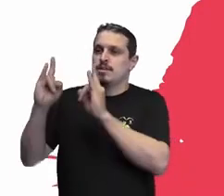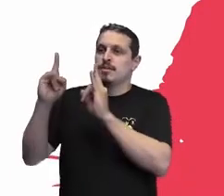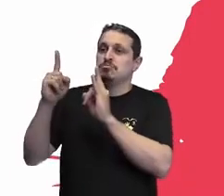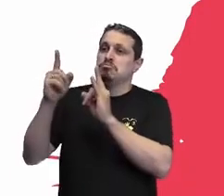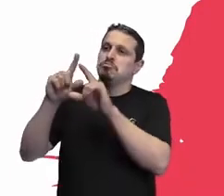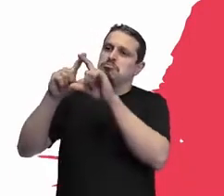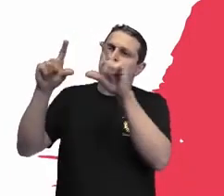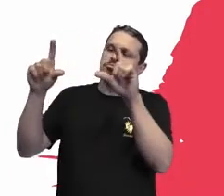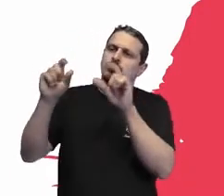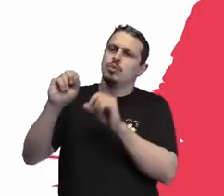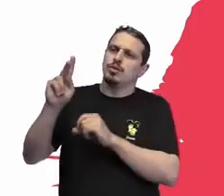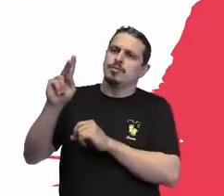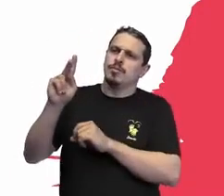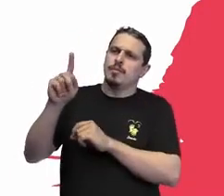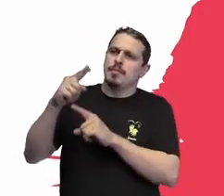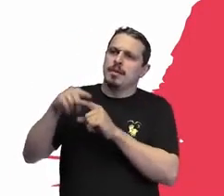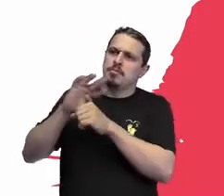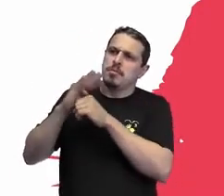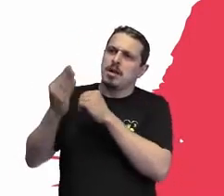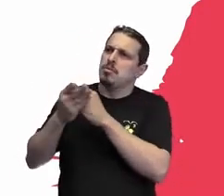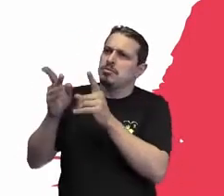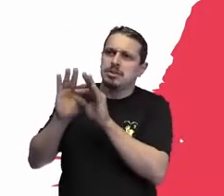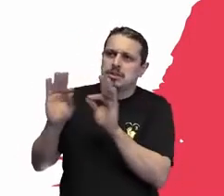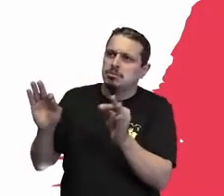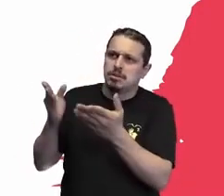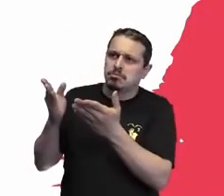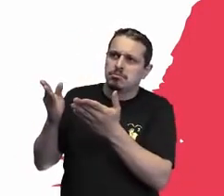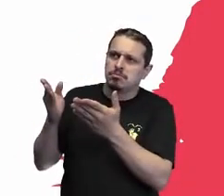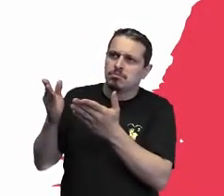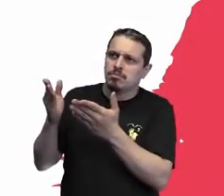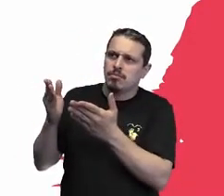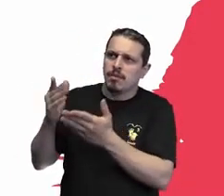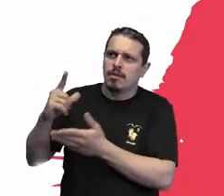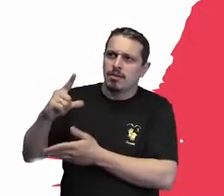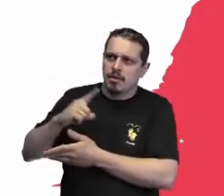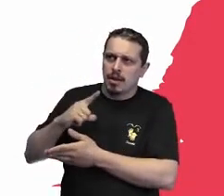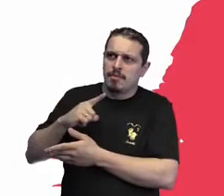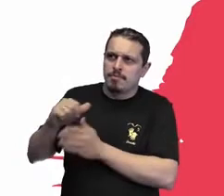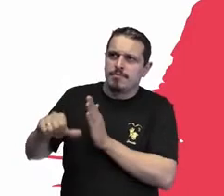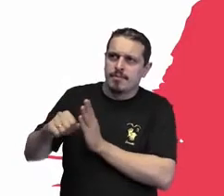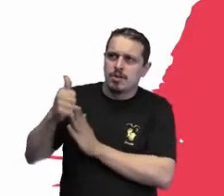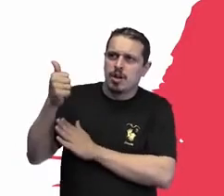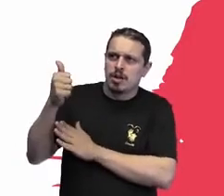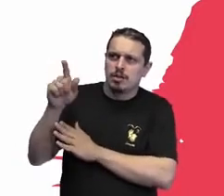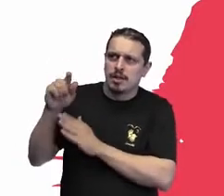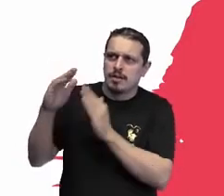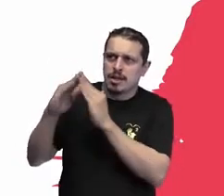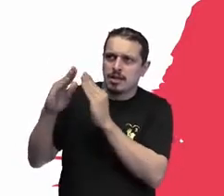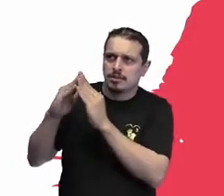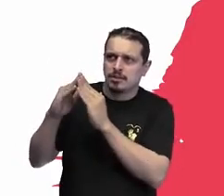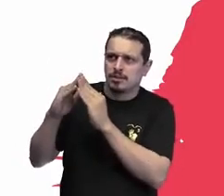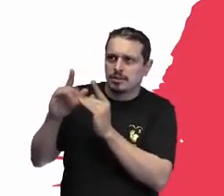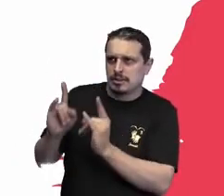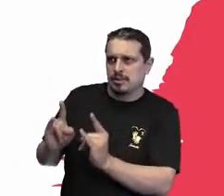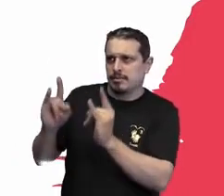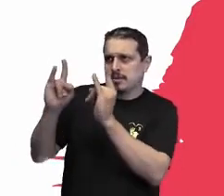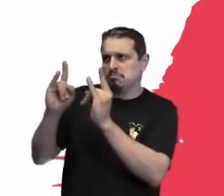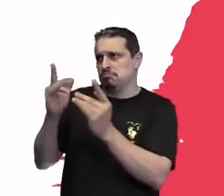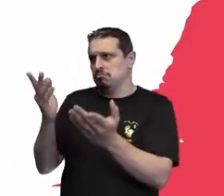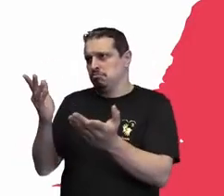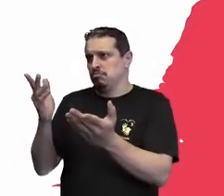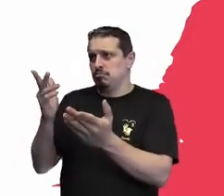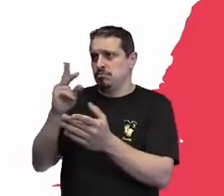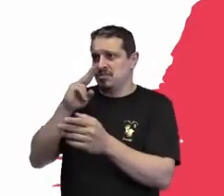num bairro comum, de preferência urbanizado, um bairro onde você saia nas calçadas, ande nas